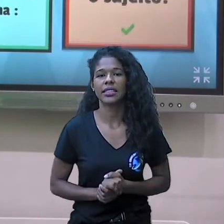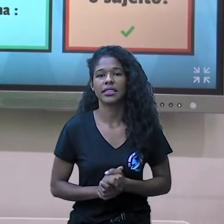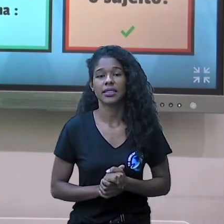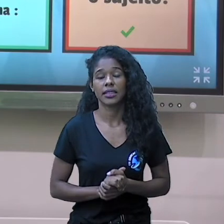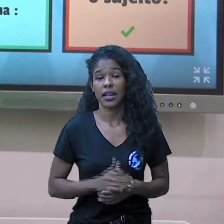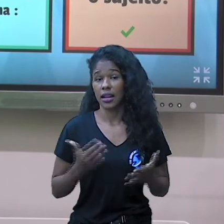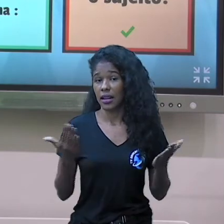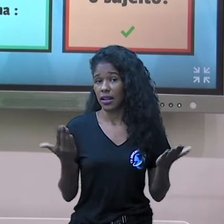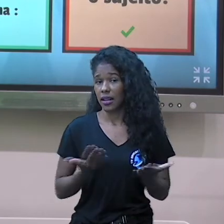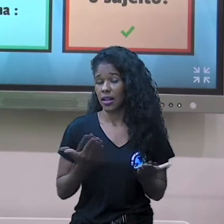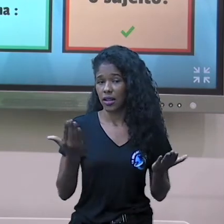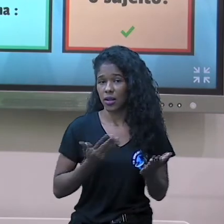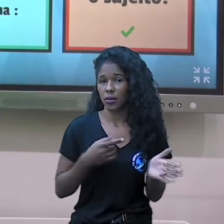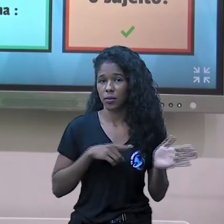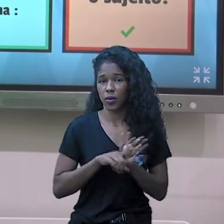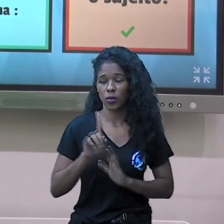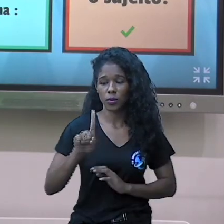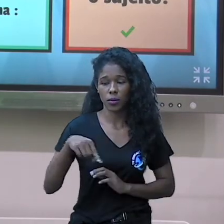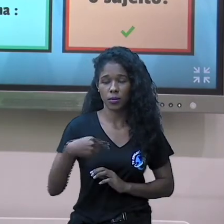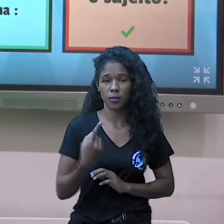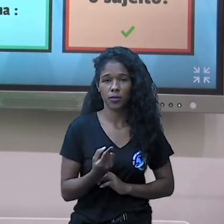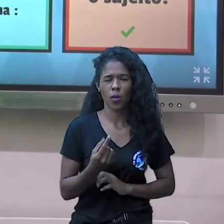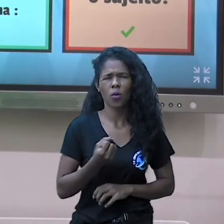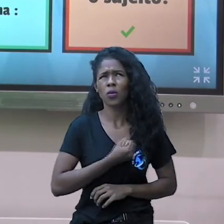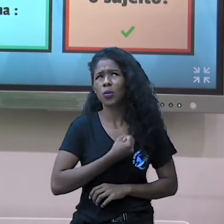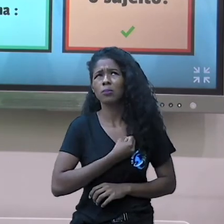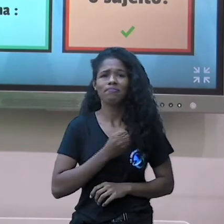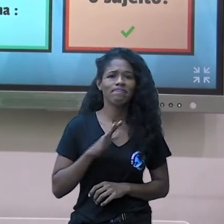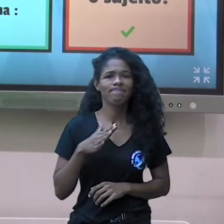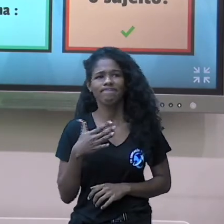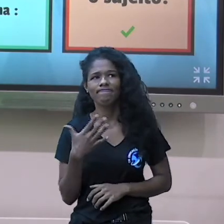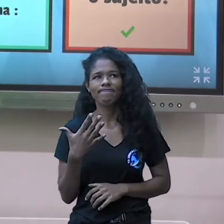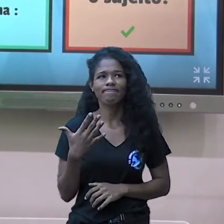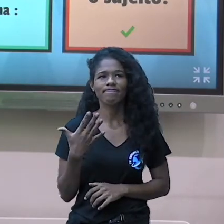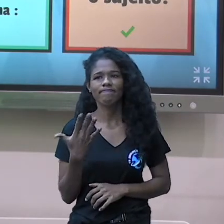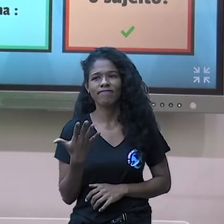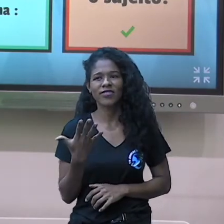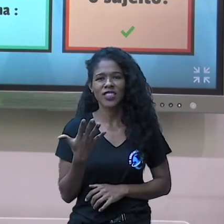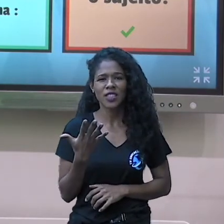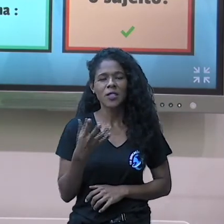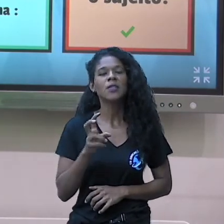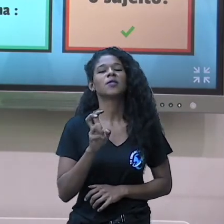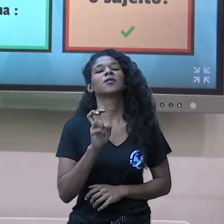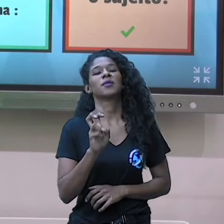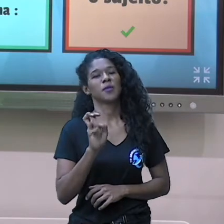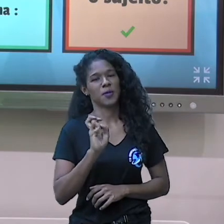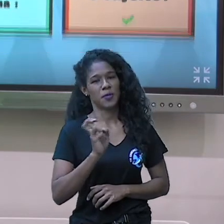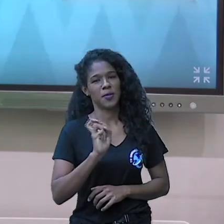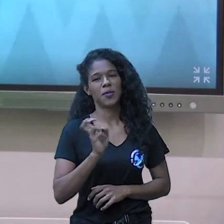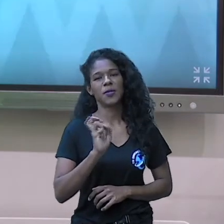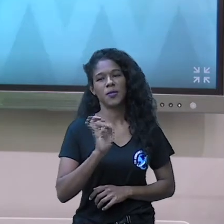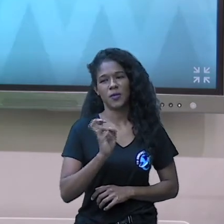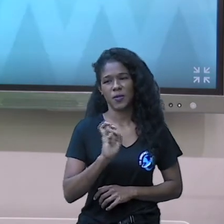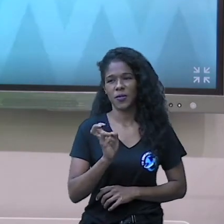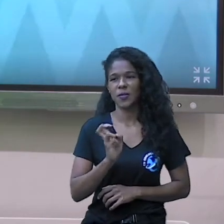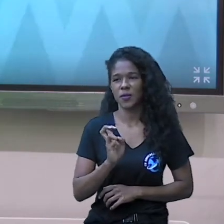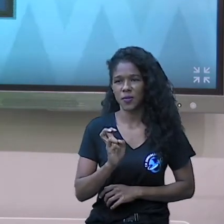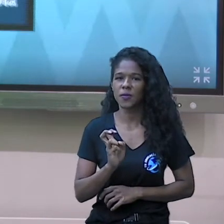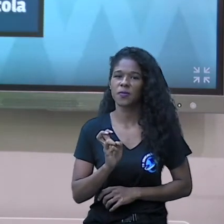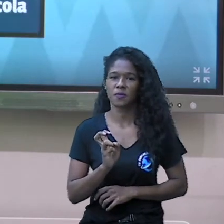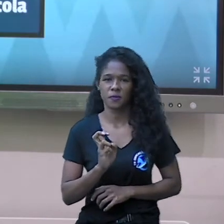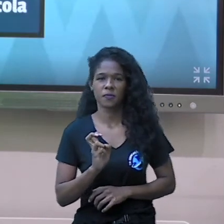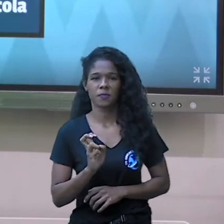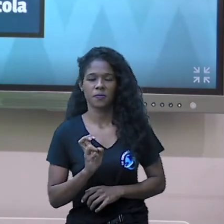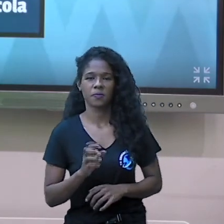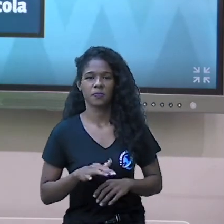agora a próxima. Nós vamos de qual número agora, pessoal? Cinco? Vocês estão ouvindo aí? Cinco também. Eu também ouvi você falar comigo cinco, hein?